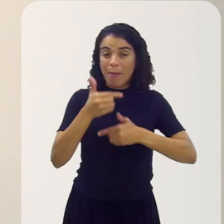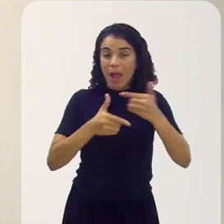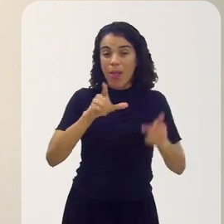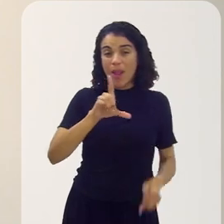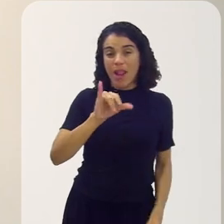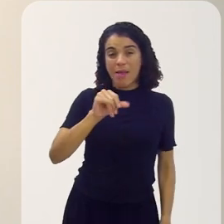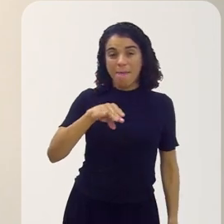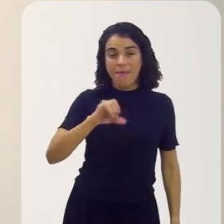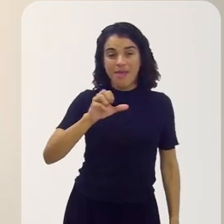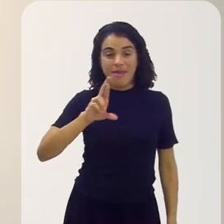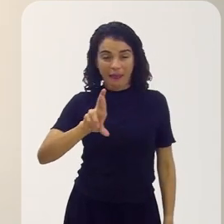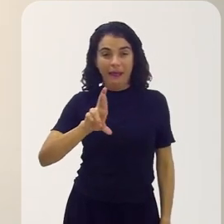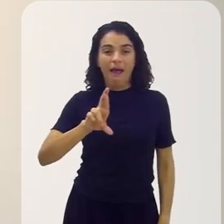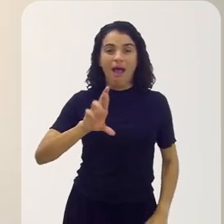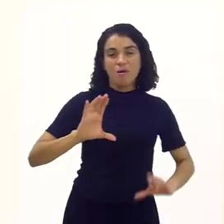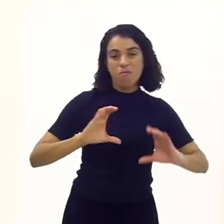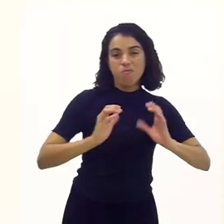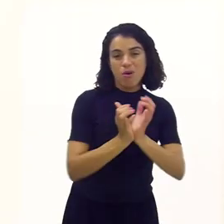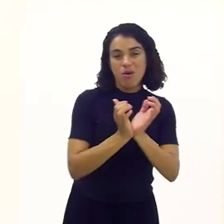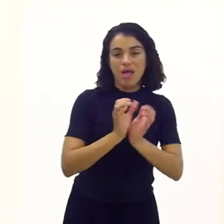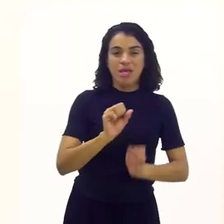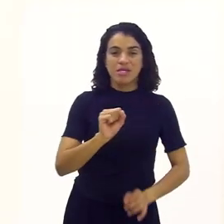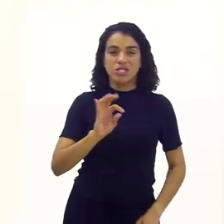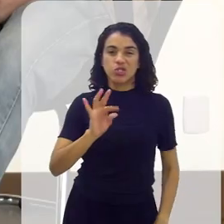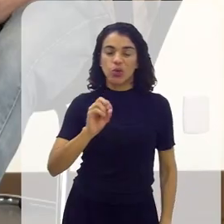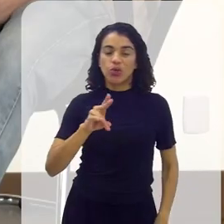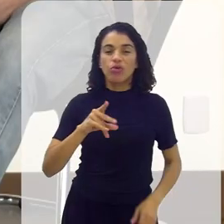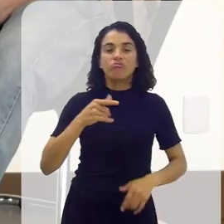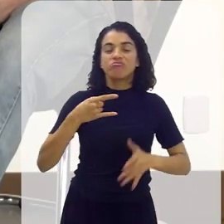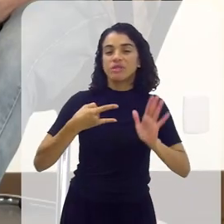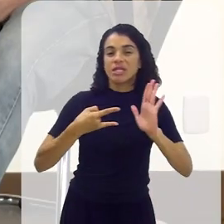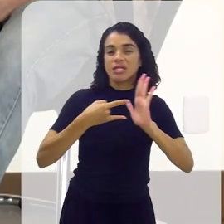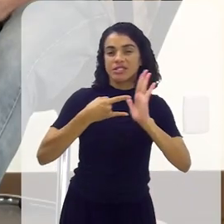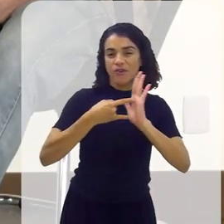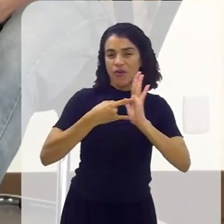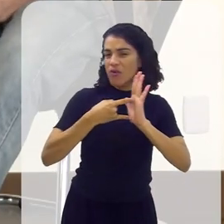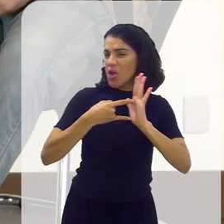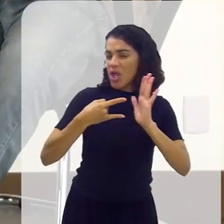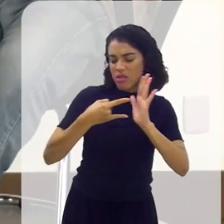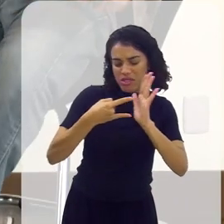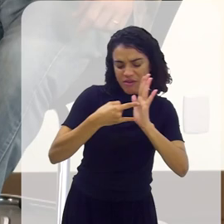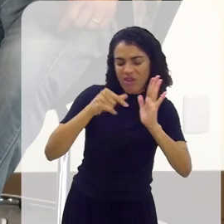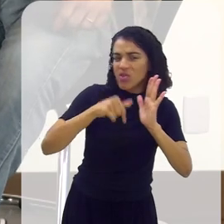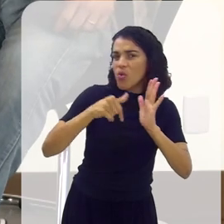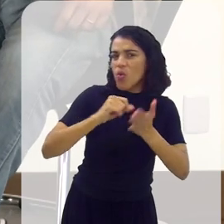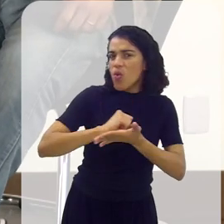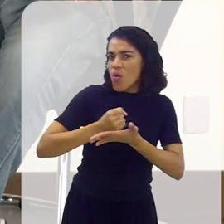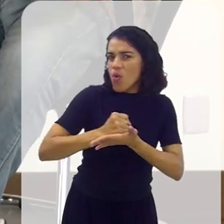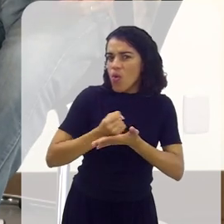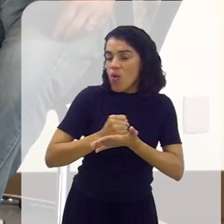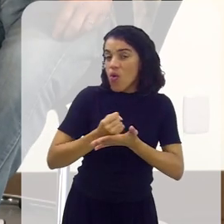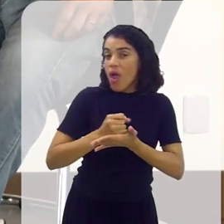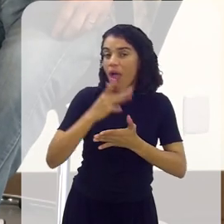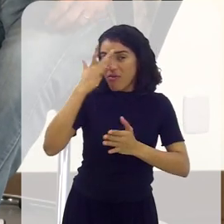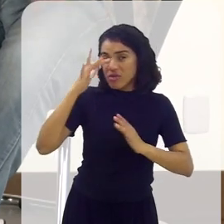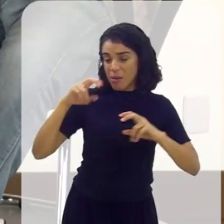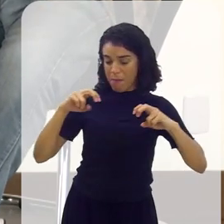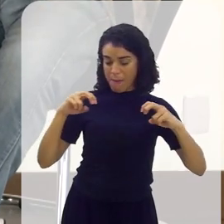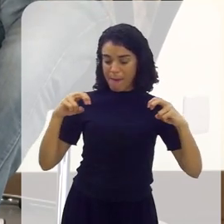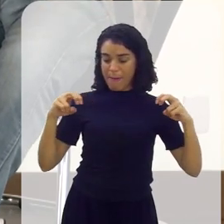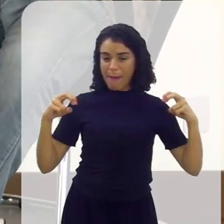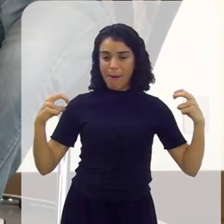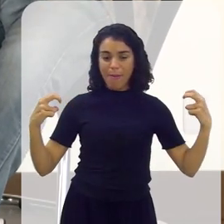desenvolvendo jogos, games. Perfeito. Então, vamos lá. O que é desenvolver um jogo? É você